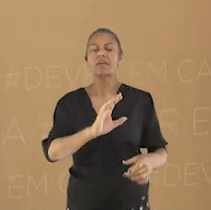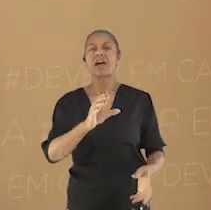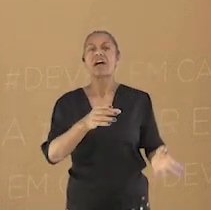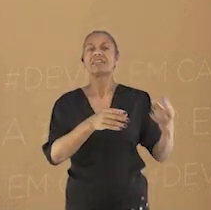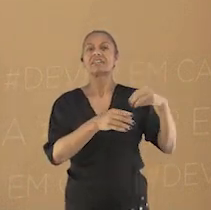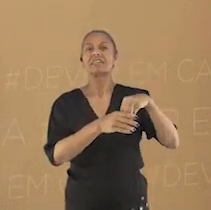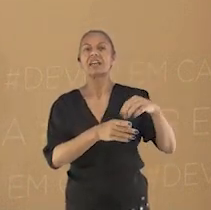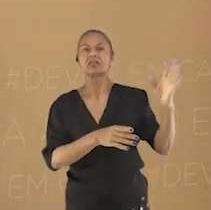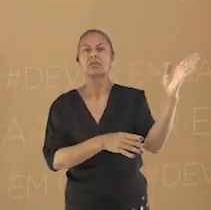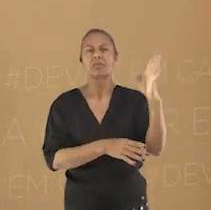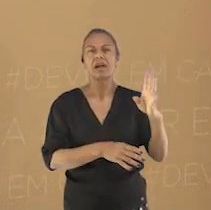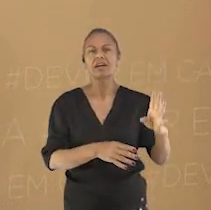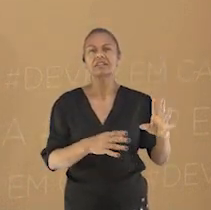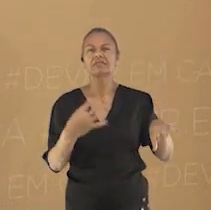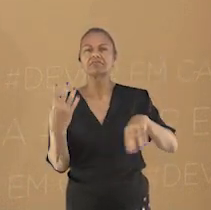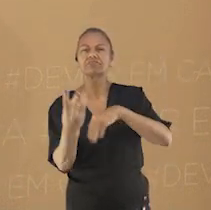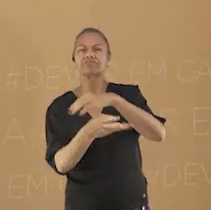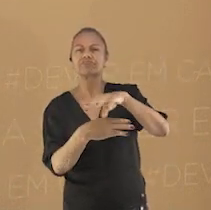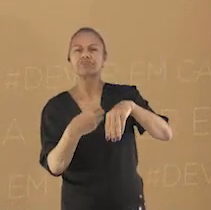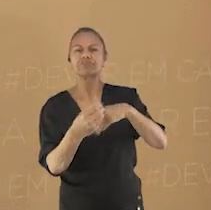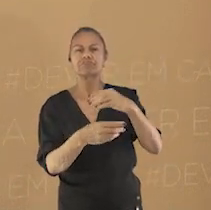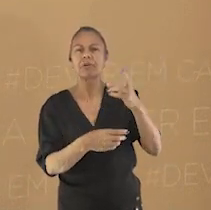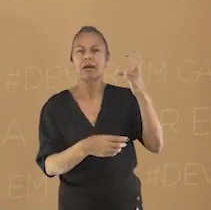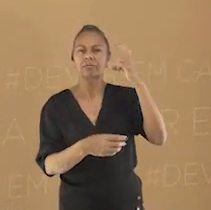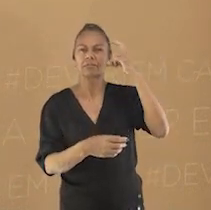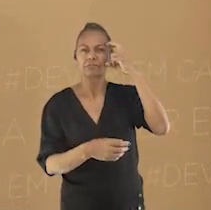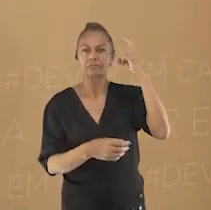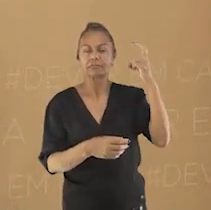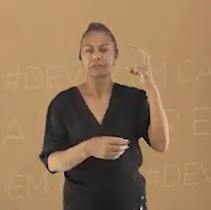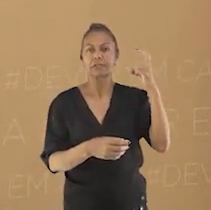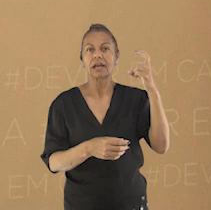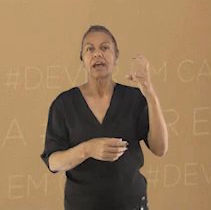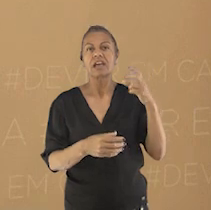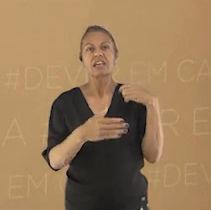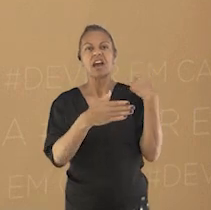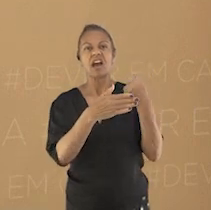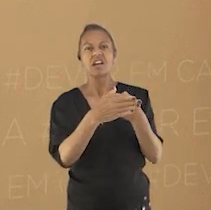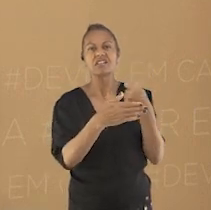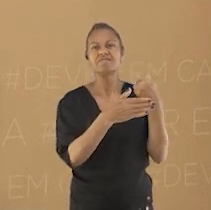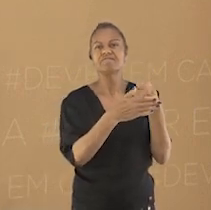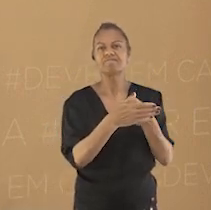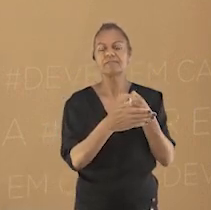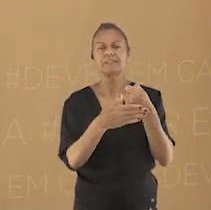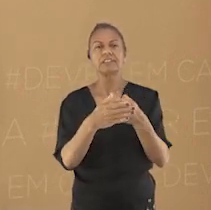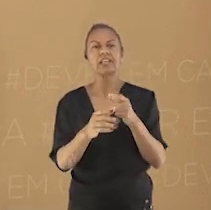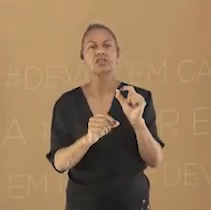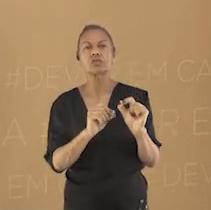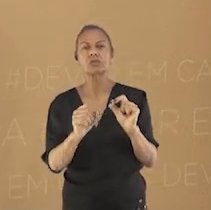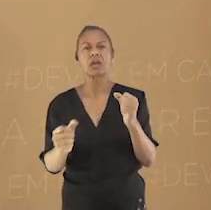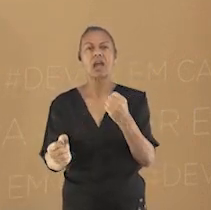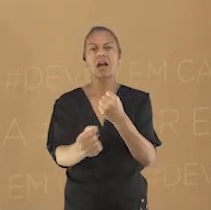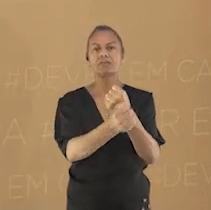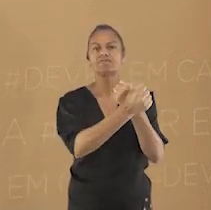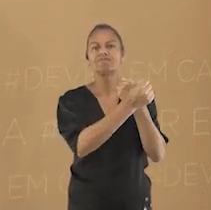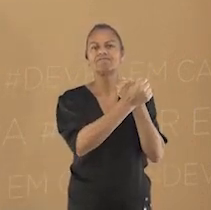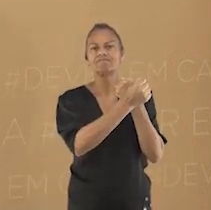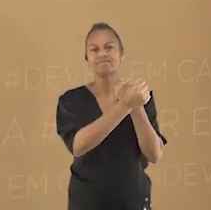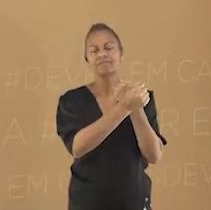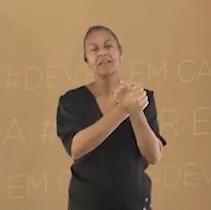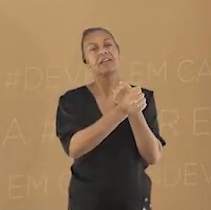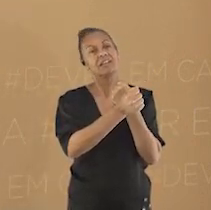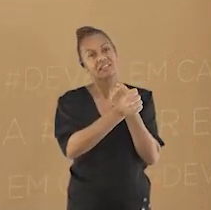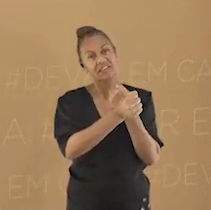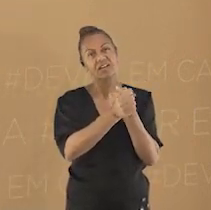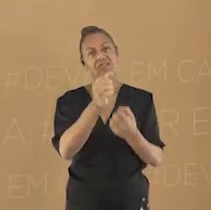constituindo-se como um forte fator de resistência à escravidão. Dessa forma, deram origem a